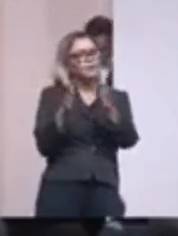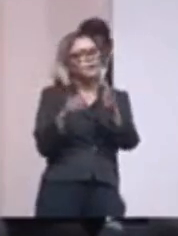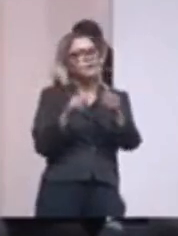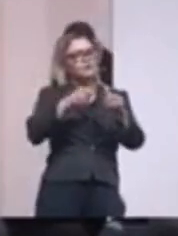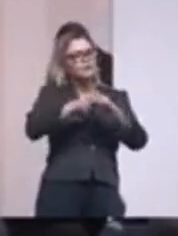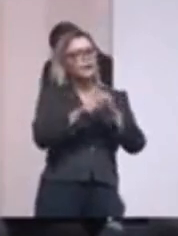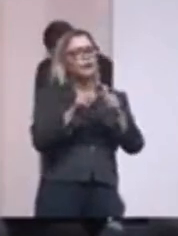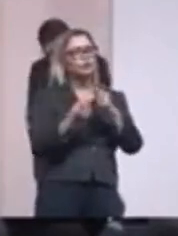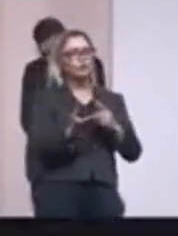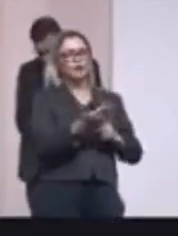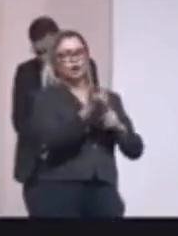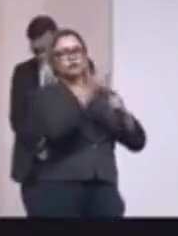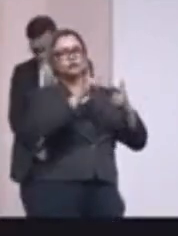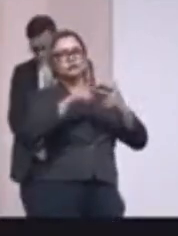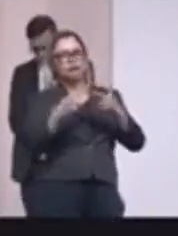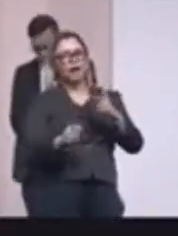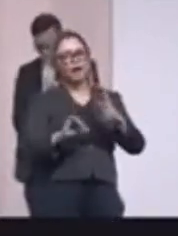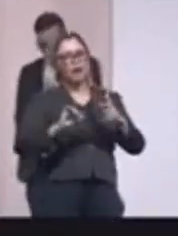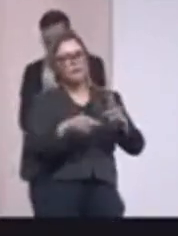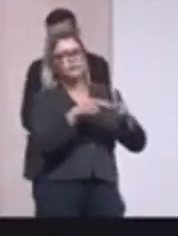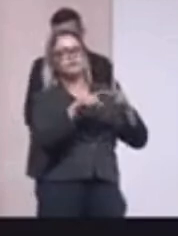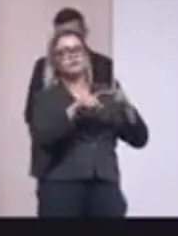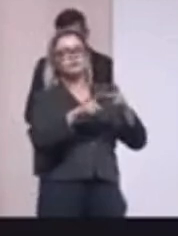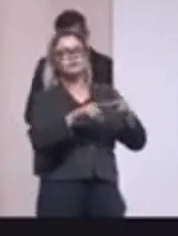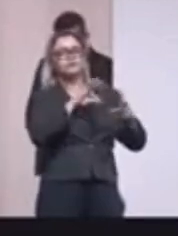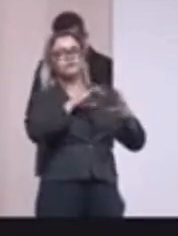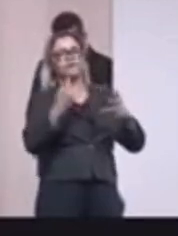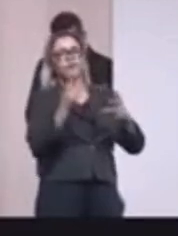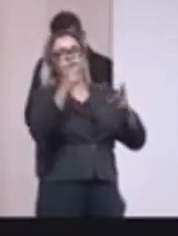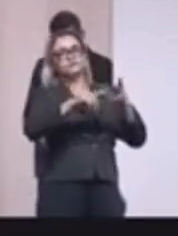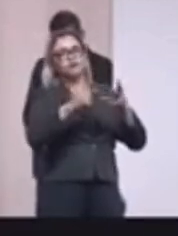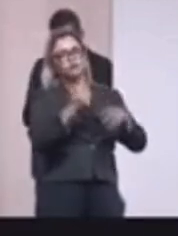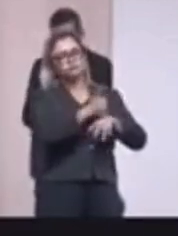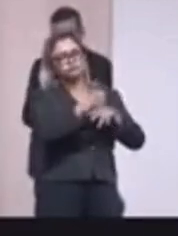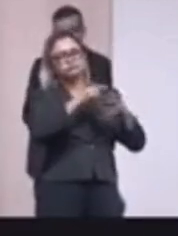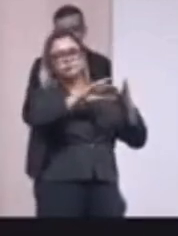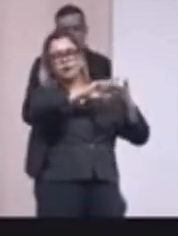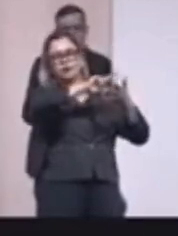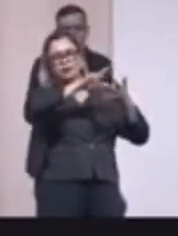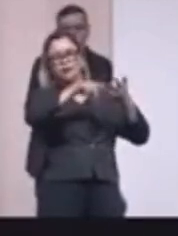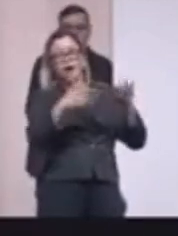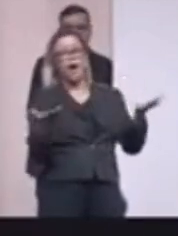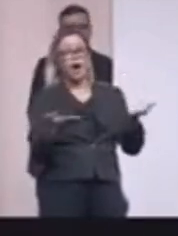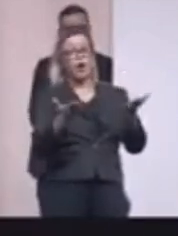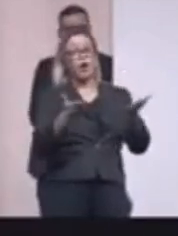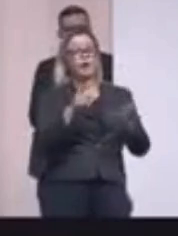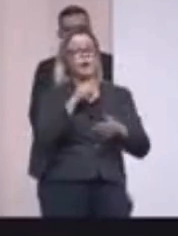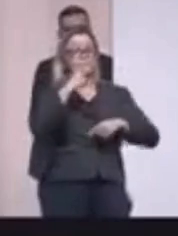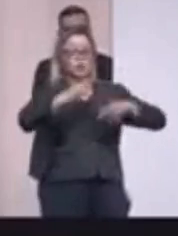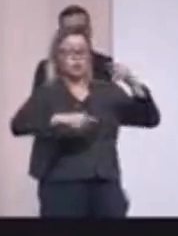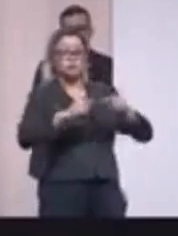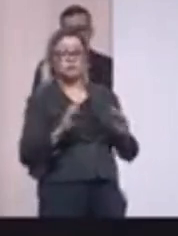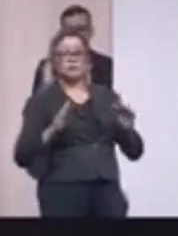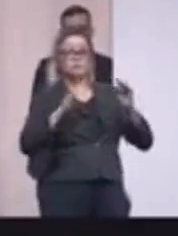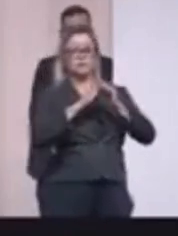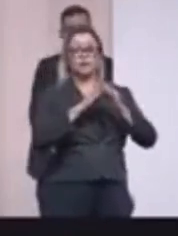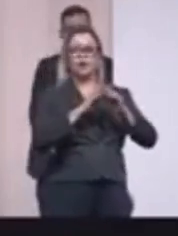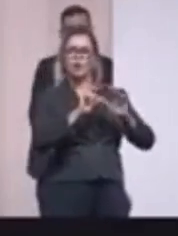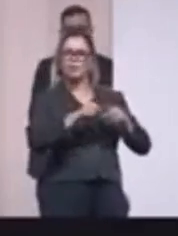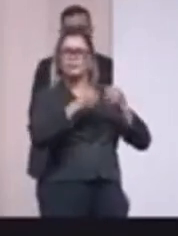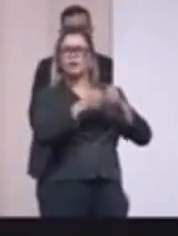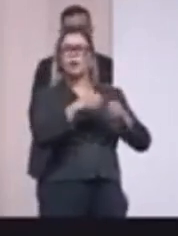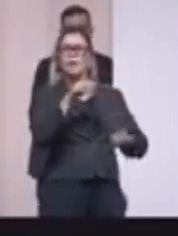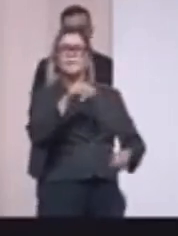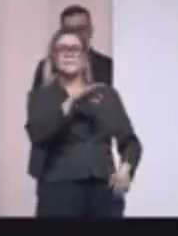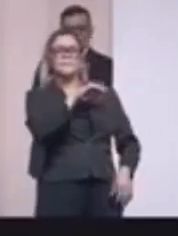investimento em tecnologia, recompletamento efetivo, valorização dos profissionais, agora ali temos a política habitacional, regulamentação da